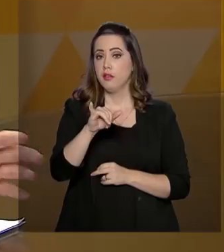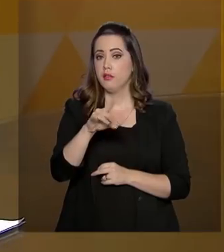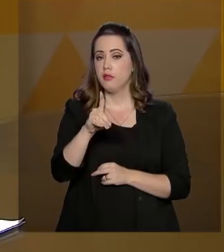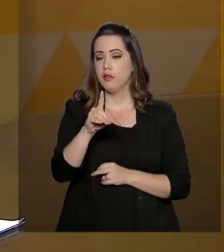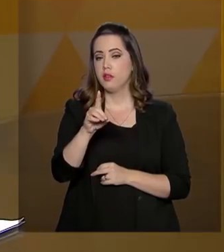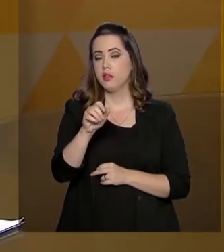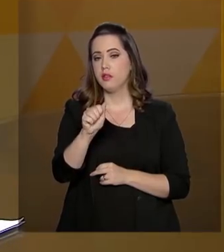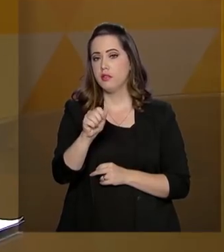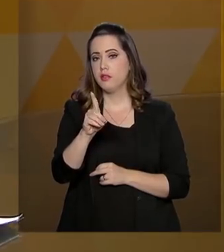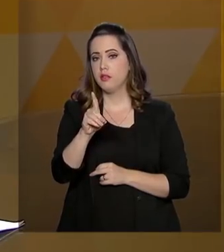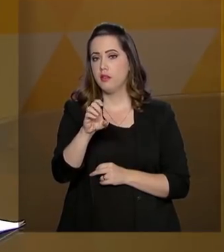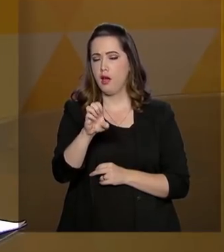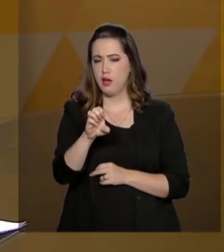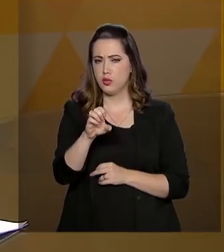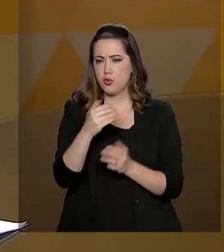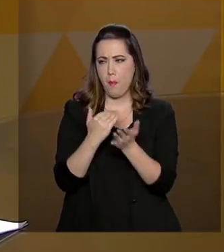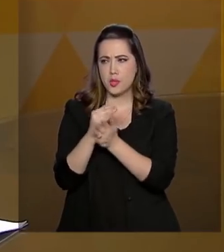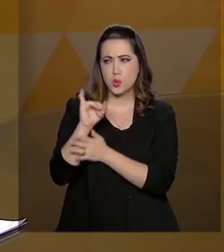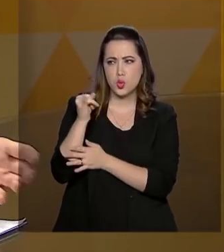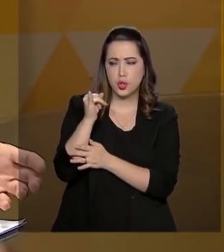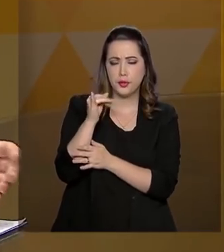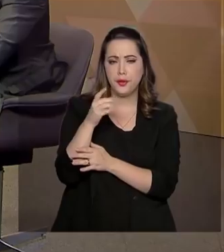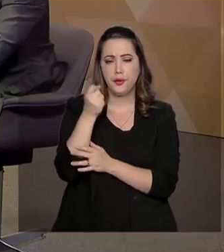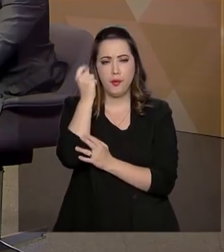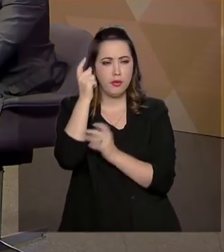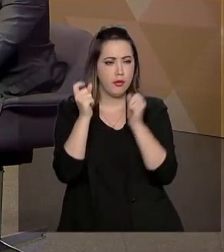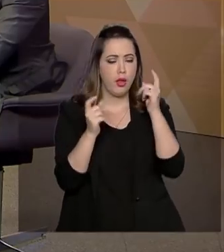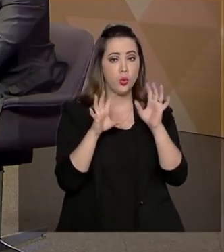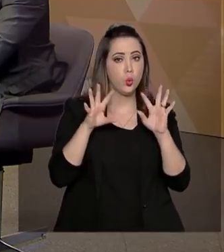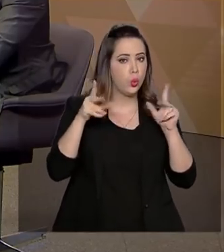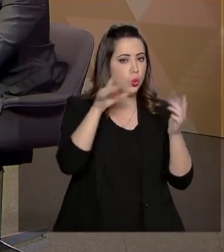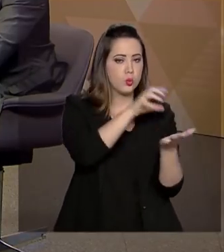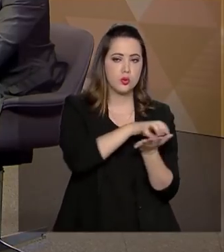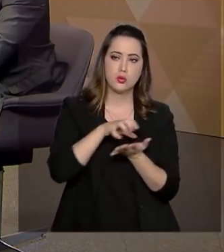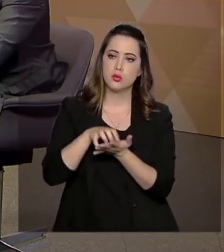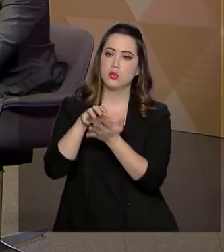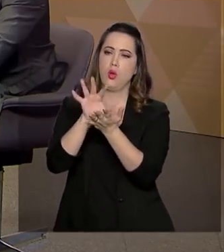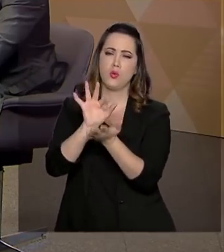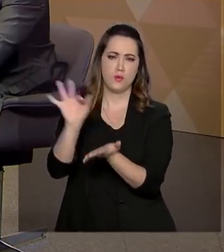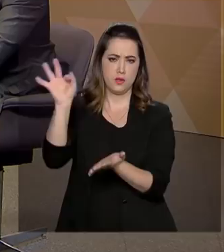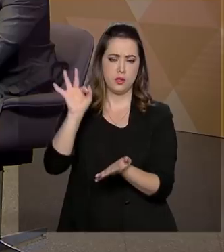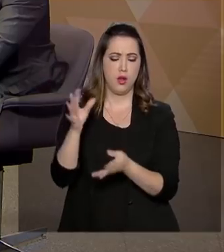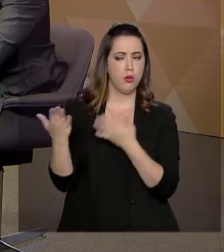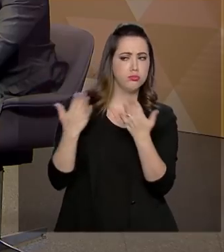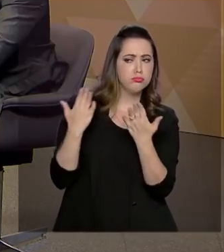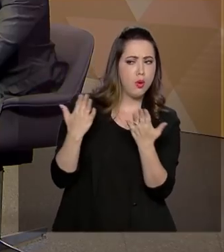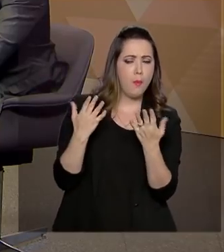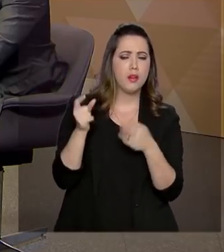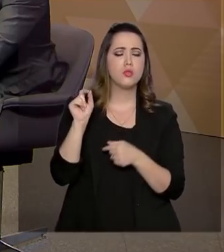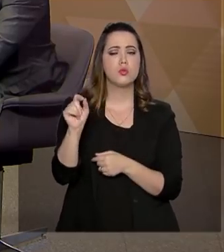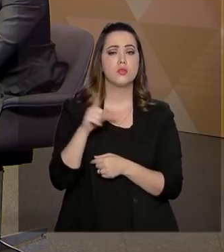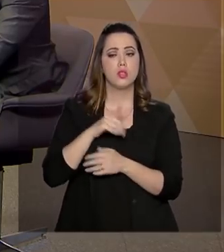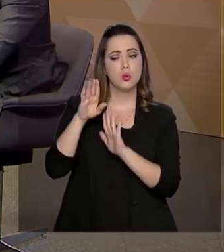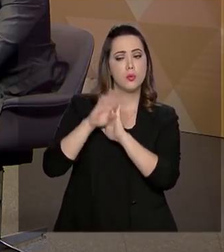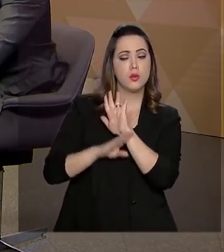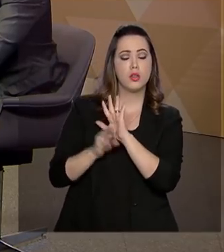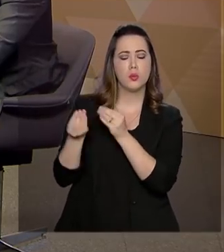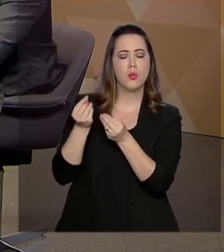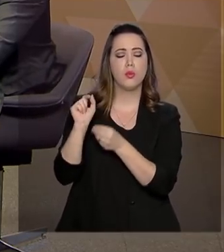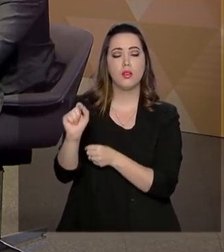é que ele seja montado em todos os órgãos da administração pública federal. Qual é o balanço que o senhor pode fazer do programa?